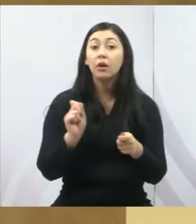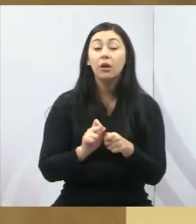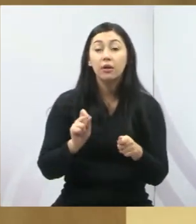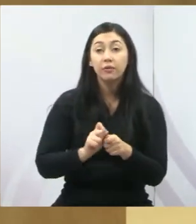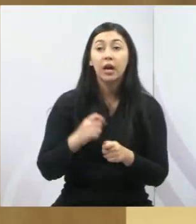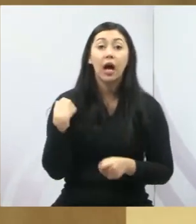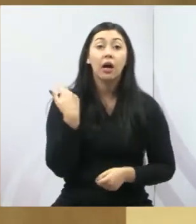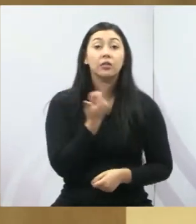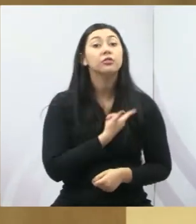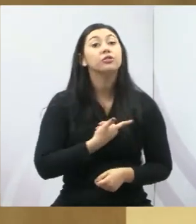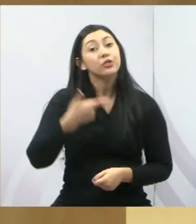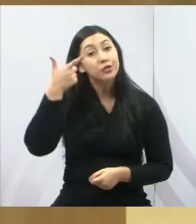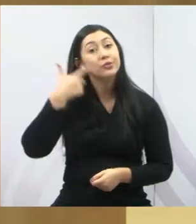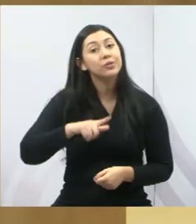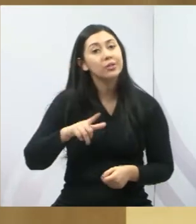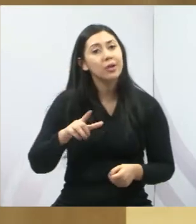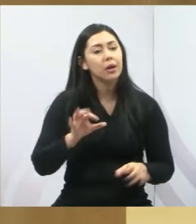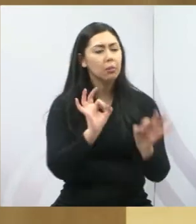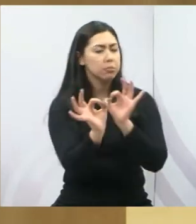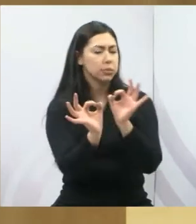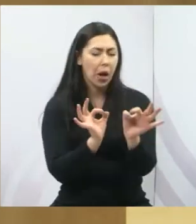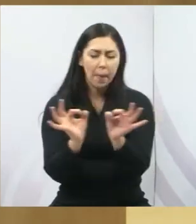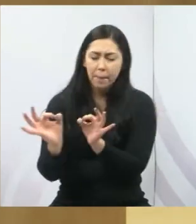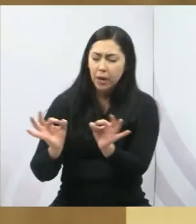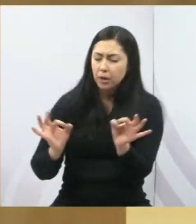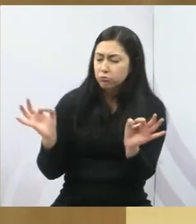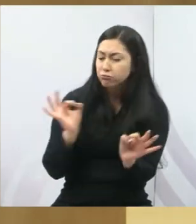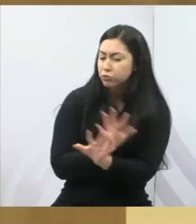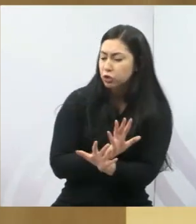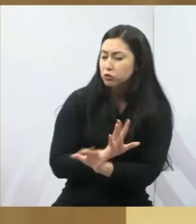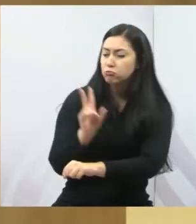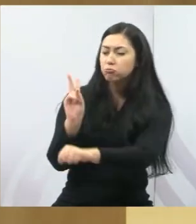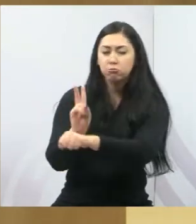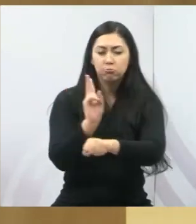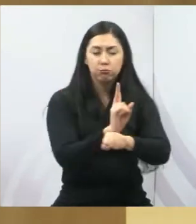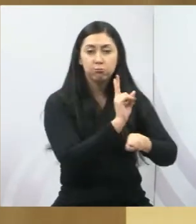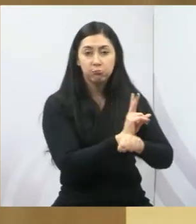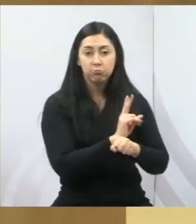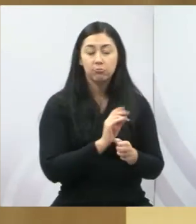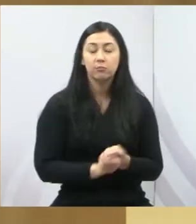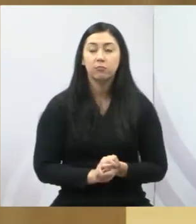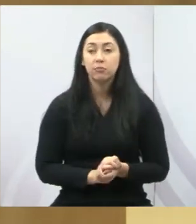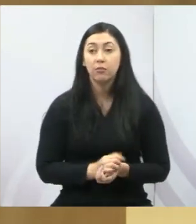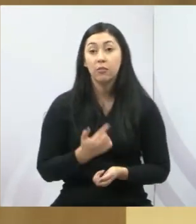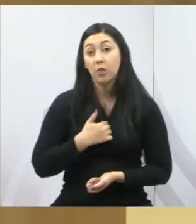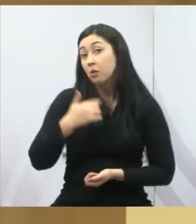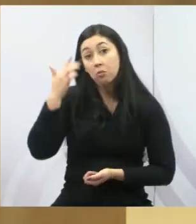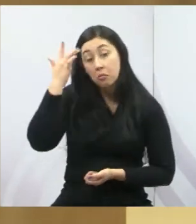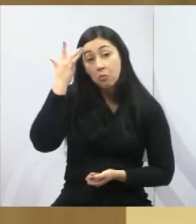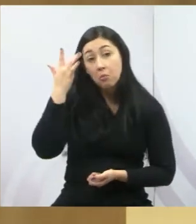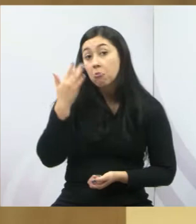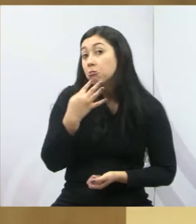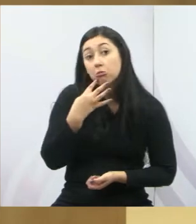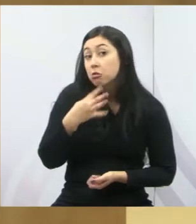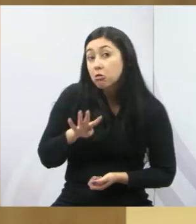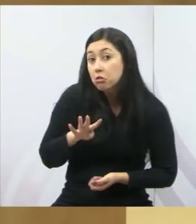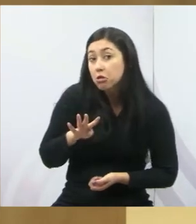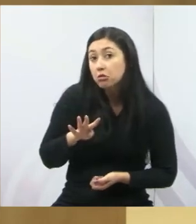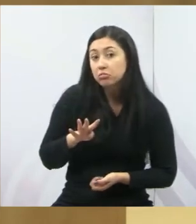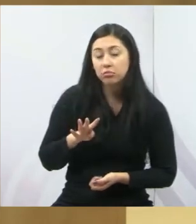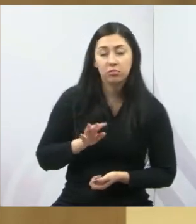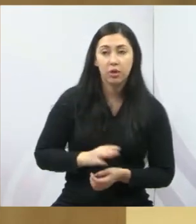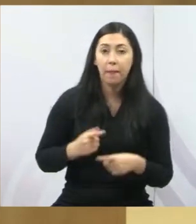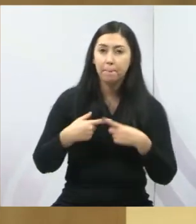estejamos mais preparados para a segurança pública. Eu não conheço o COI a fundo, mas pelas